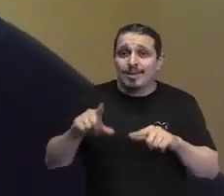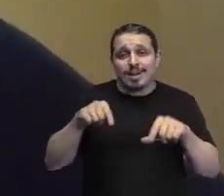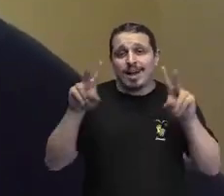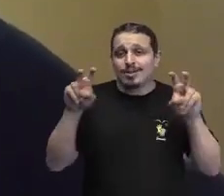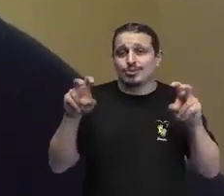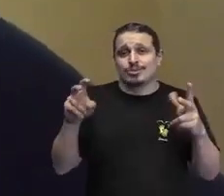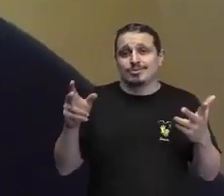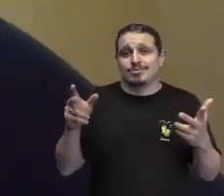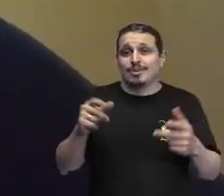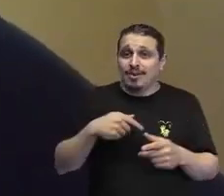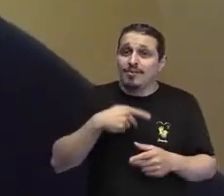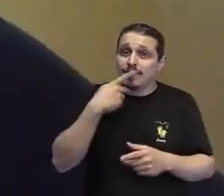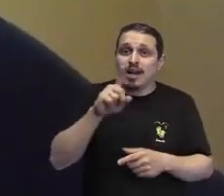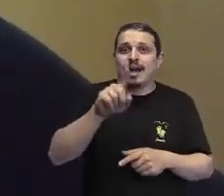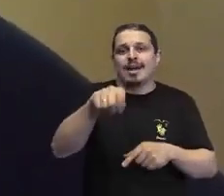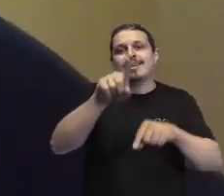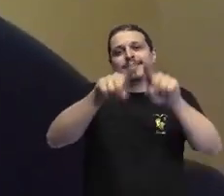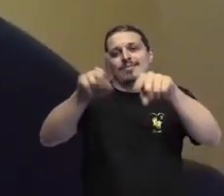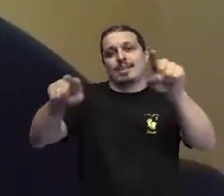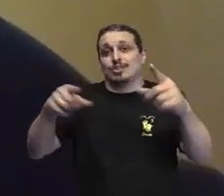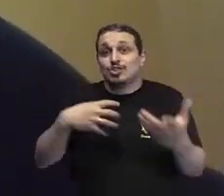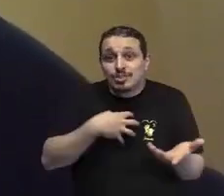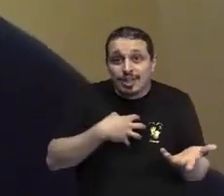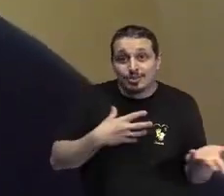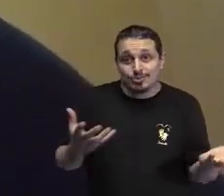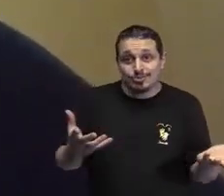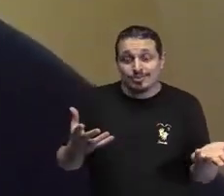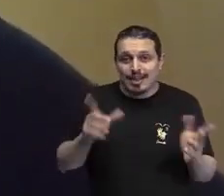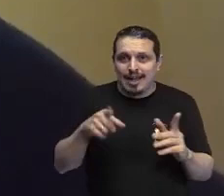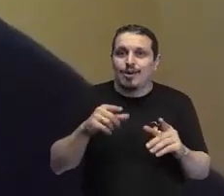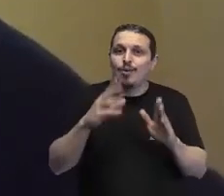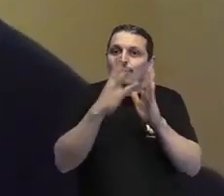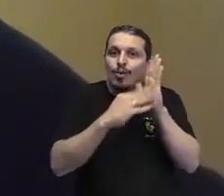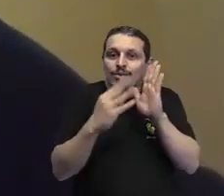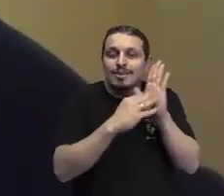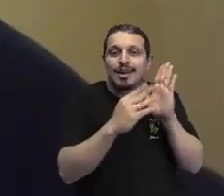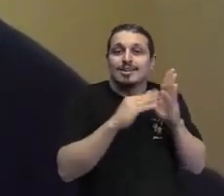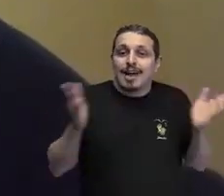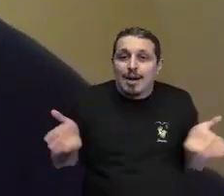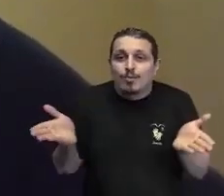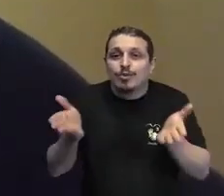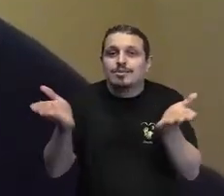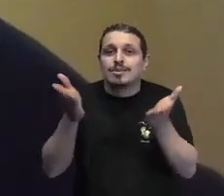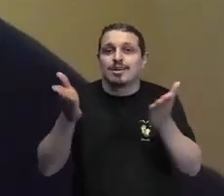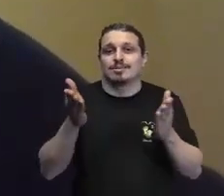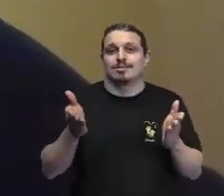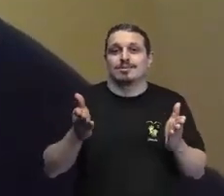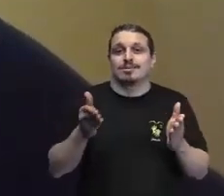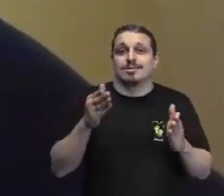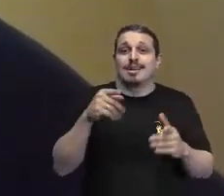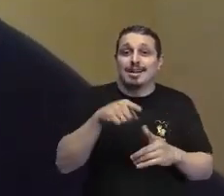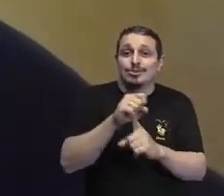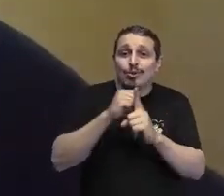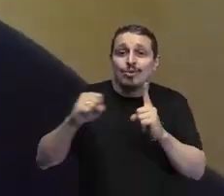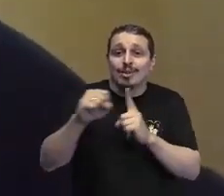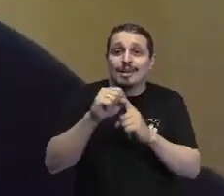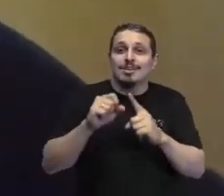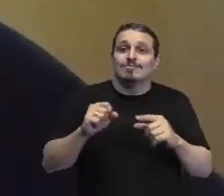organizações é uma forma também de você desenvolver a sociedade e transformar ela num lugar